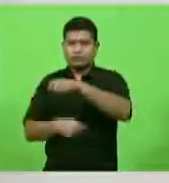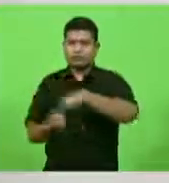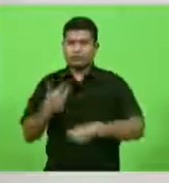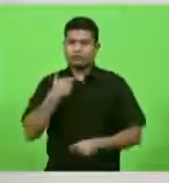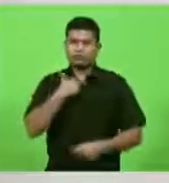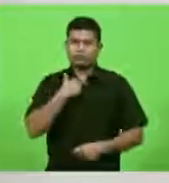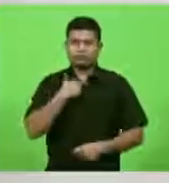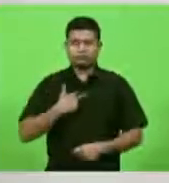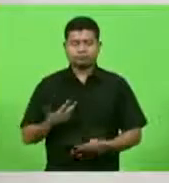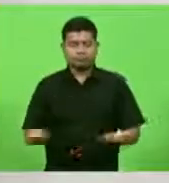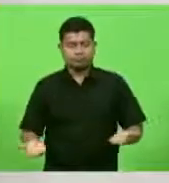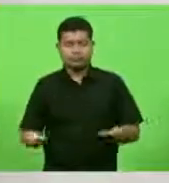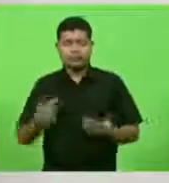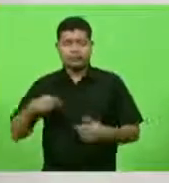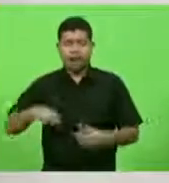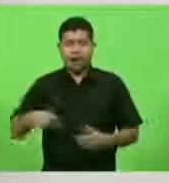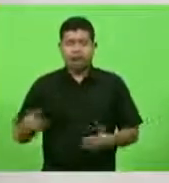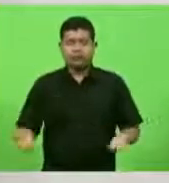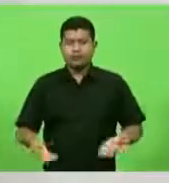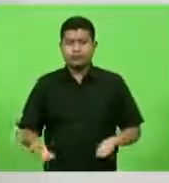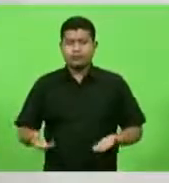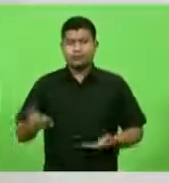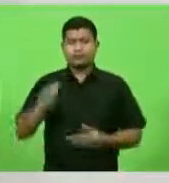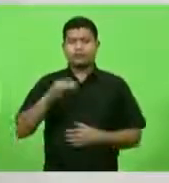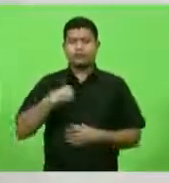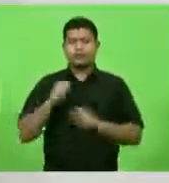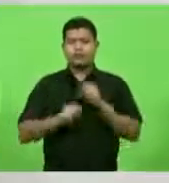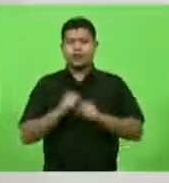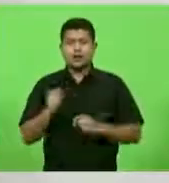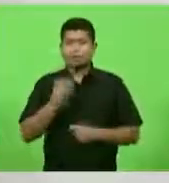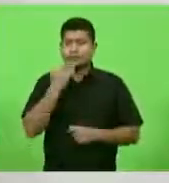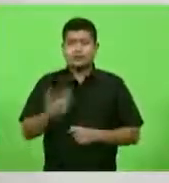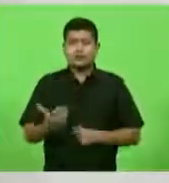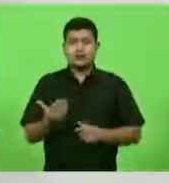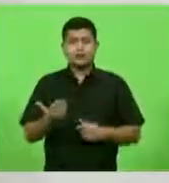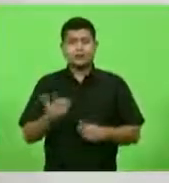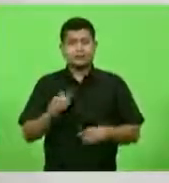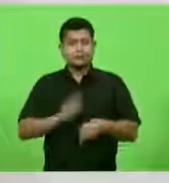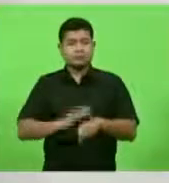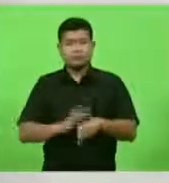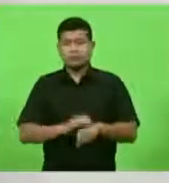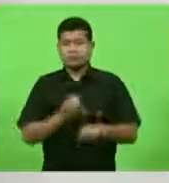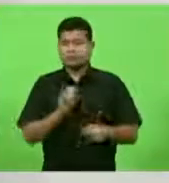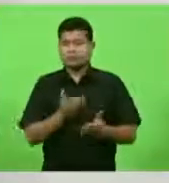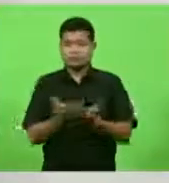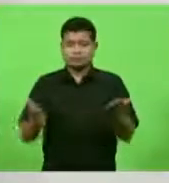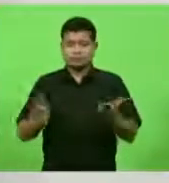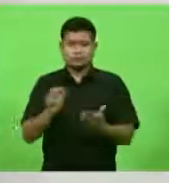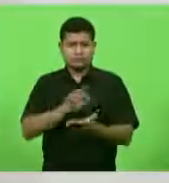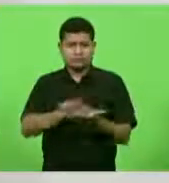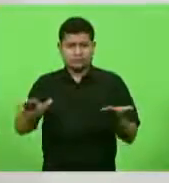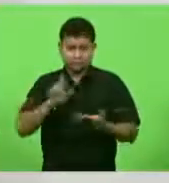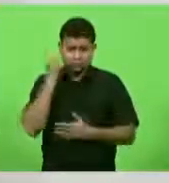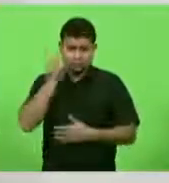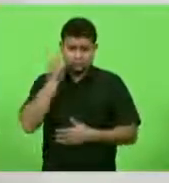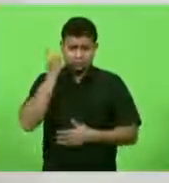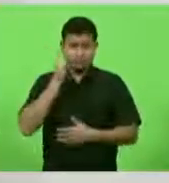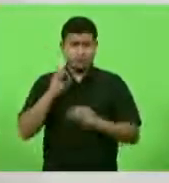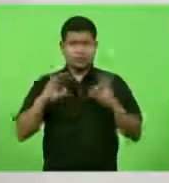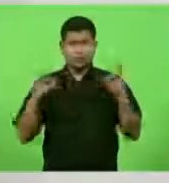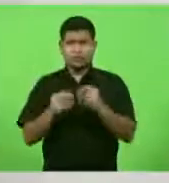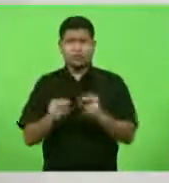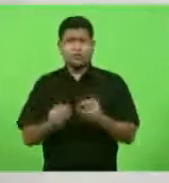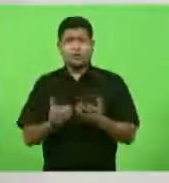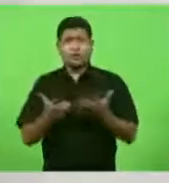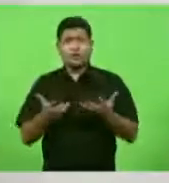aqui o apelo não só meu o apelo do deputado Fernando do deputado Mocelin do deputado Scudlac de todos os deputados que